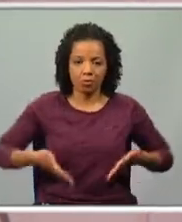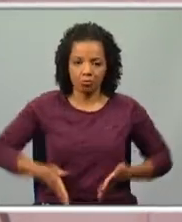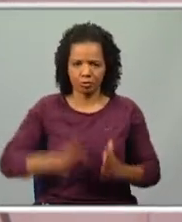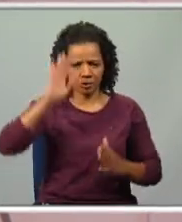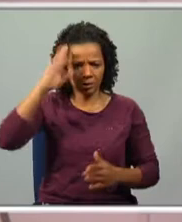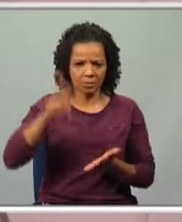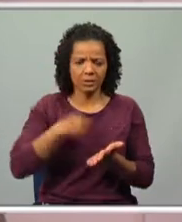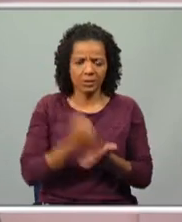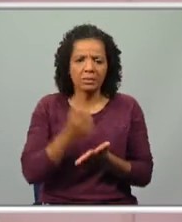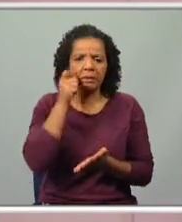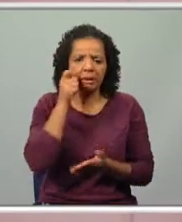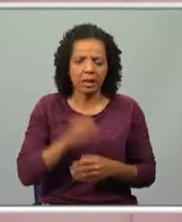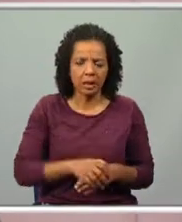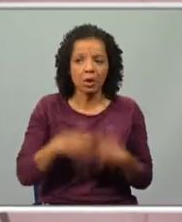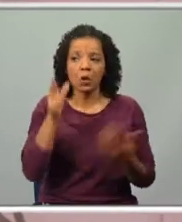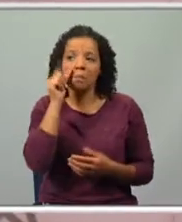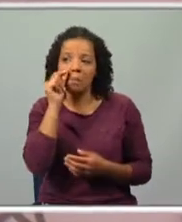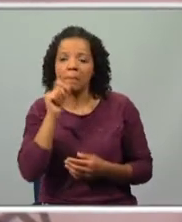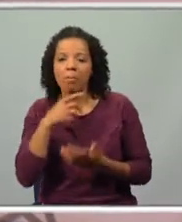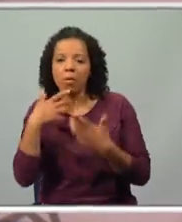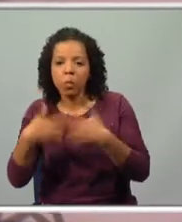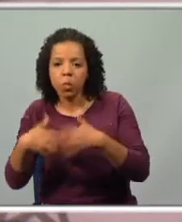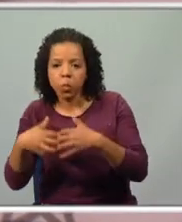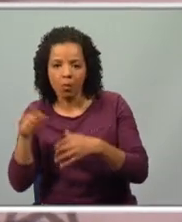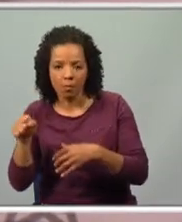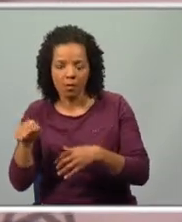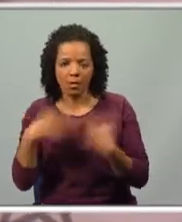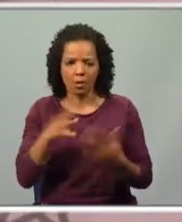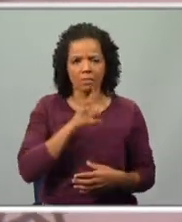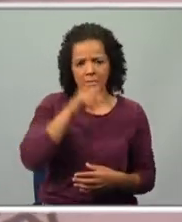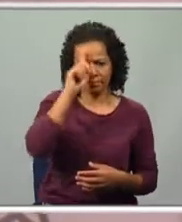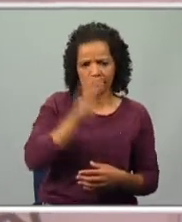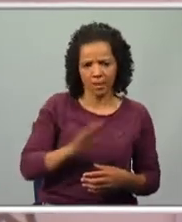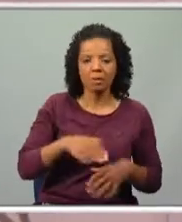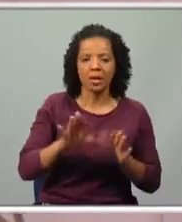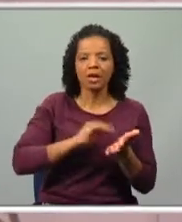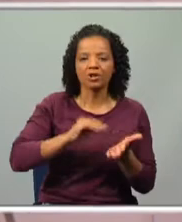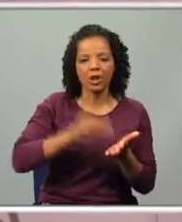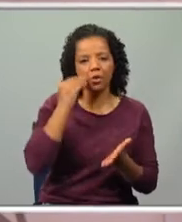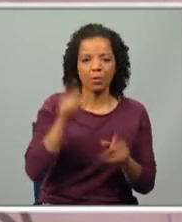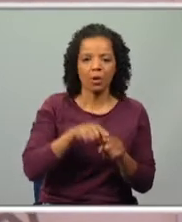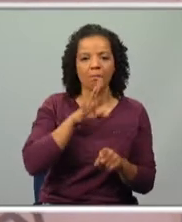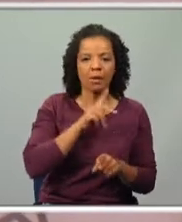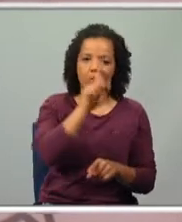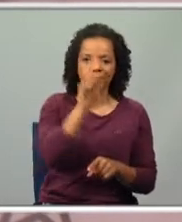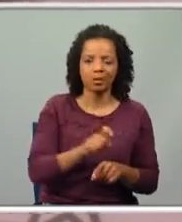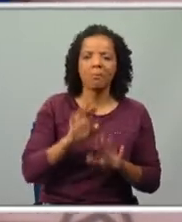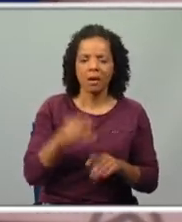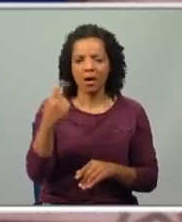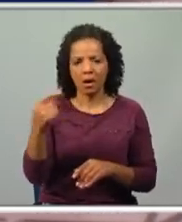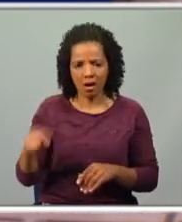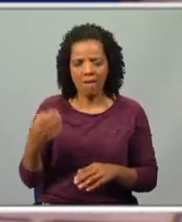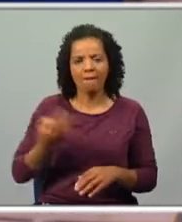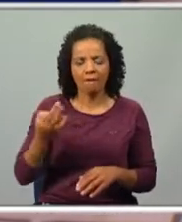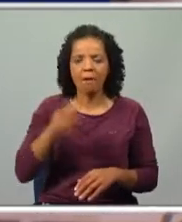sabe-se sempre qual é. A paternidade é que é muitas vezes questionável e havia muitas vezes o registro de filhos de pais